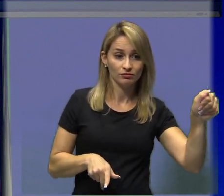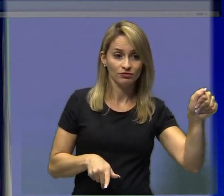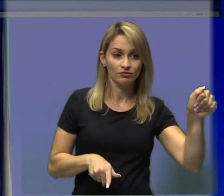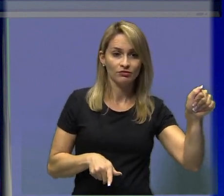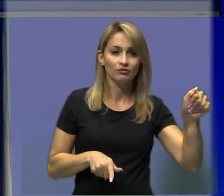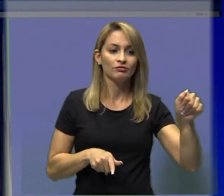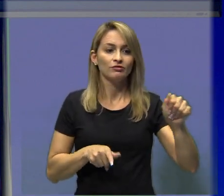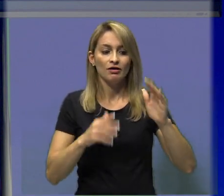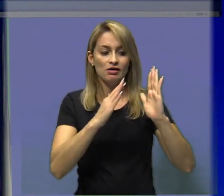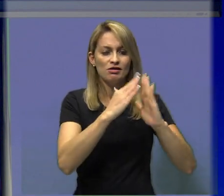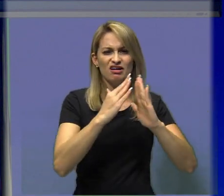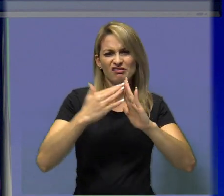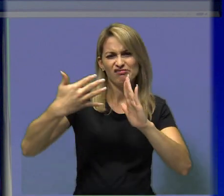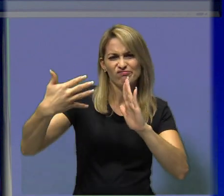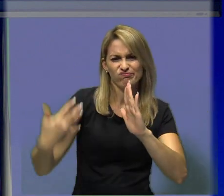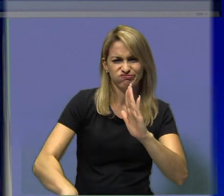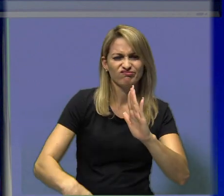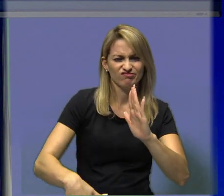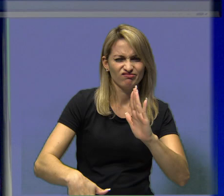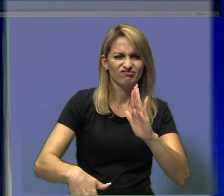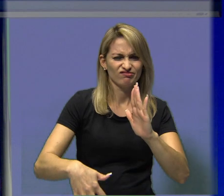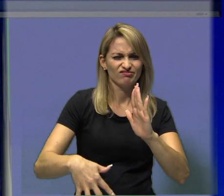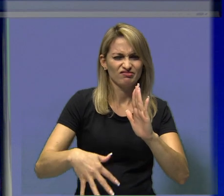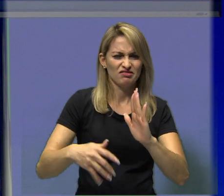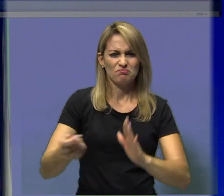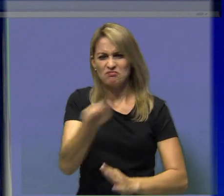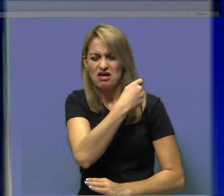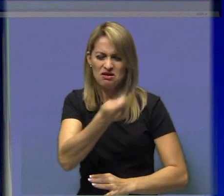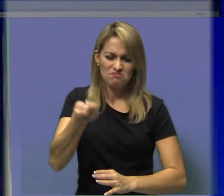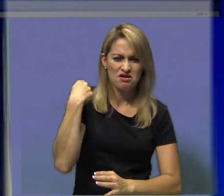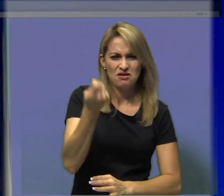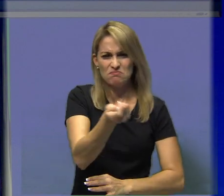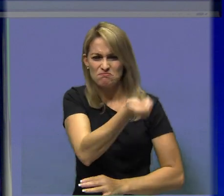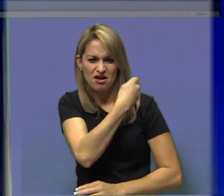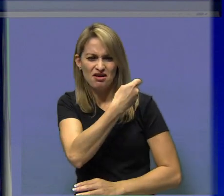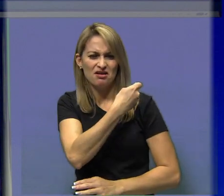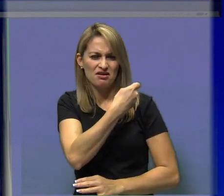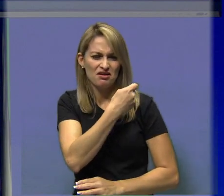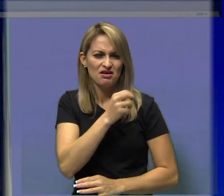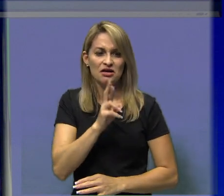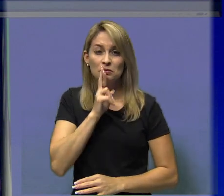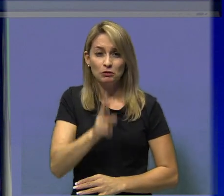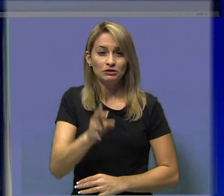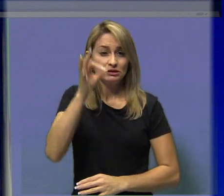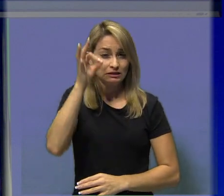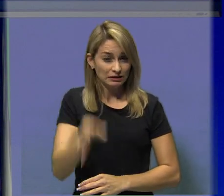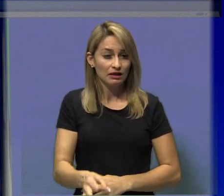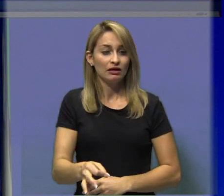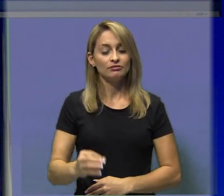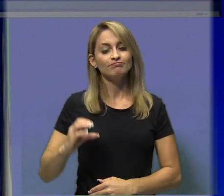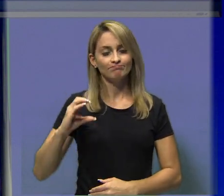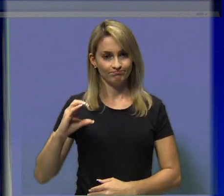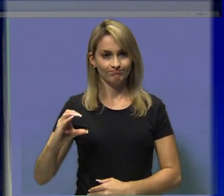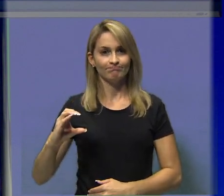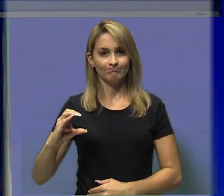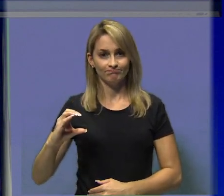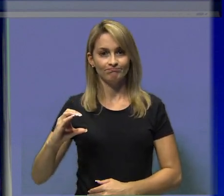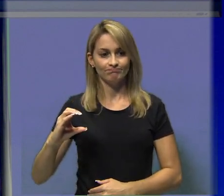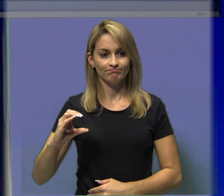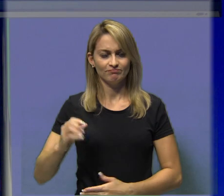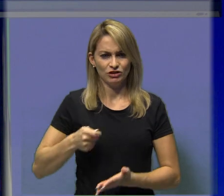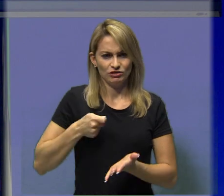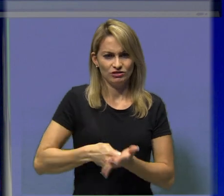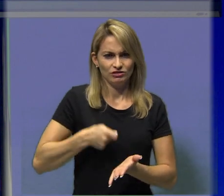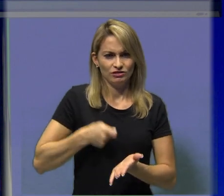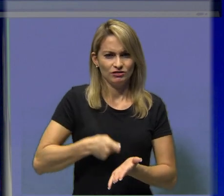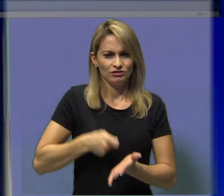questão 1 é a letra C, resistência cultural. E houve muita resistência cultural, sim, no Brasil Colônia. Tá